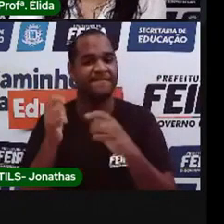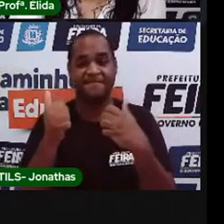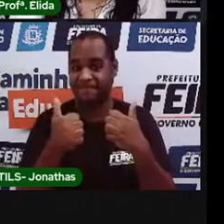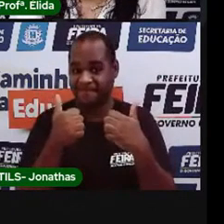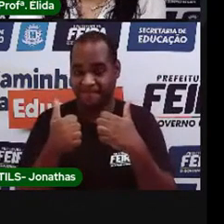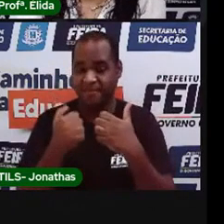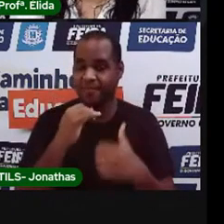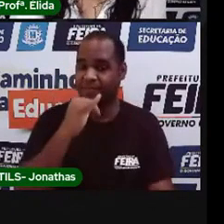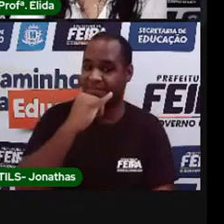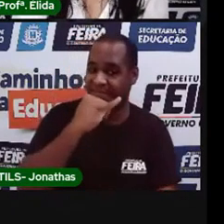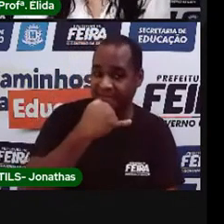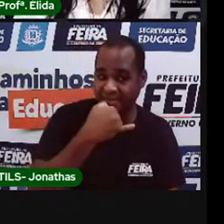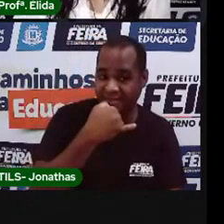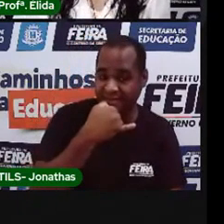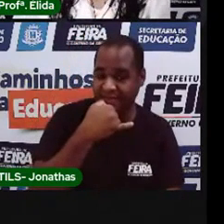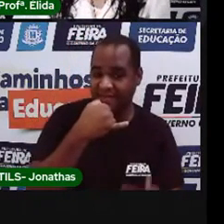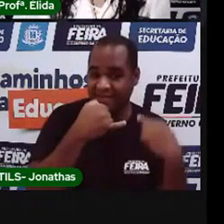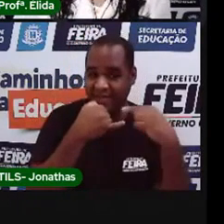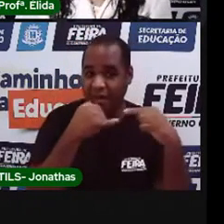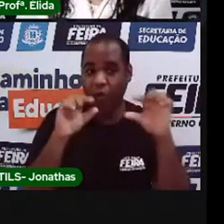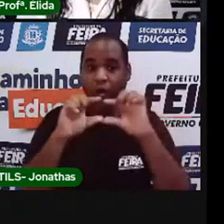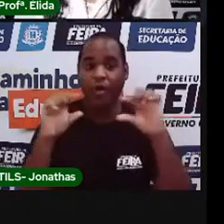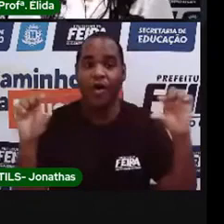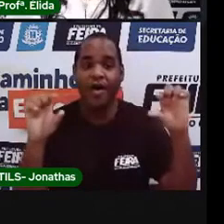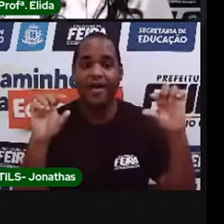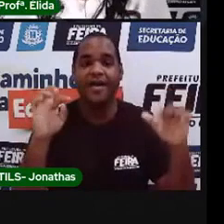Tristeza está aqui.